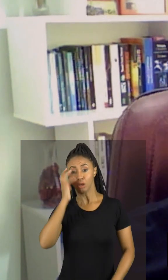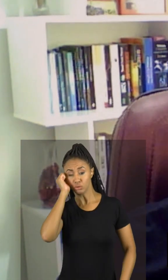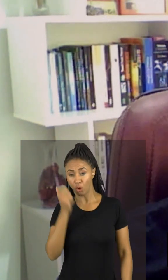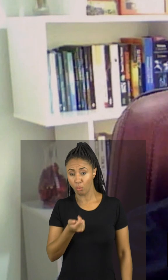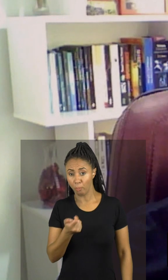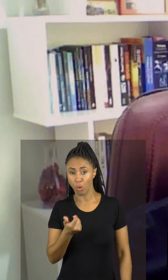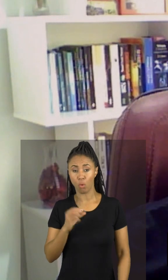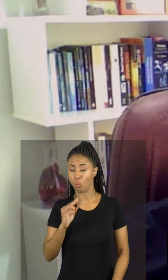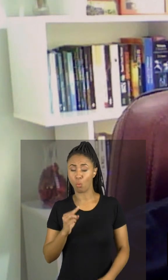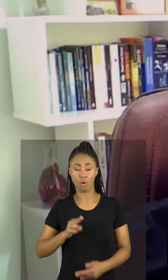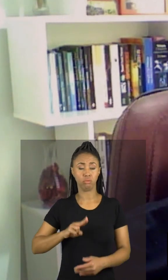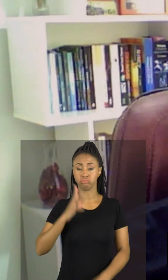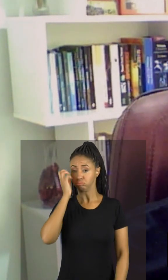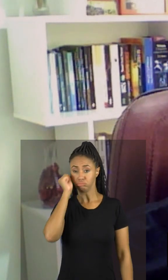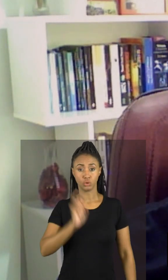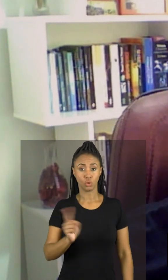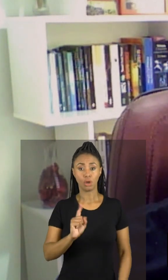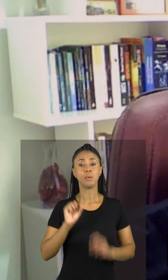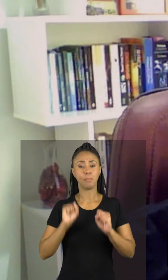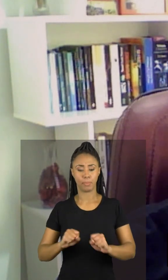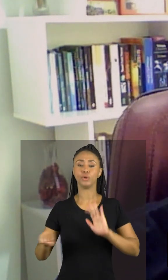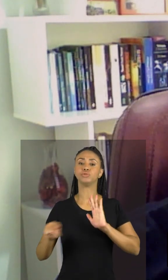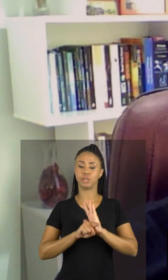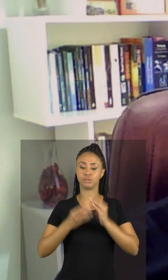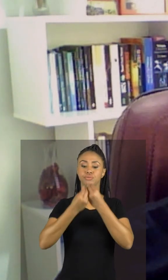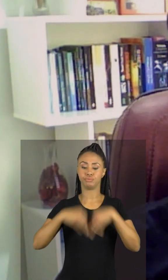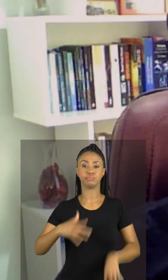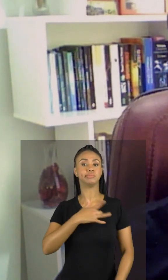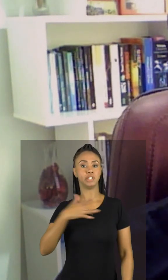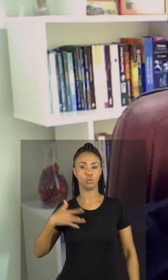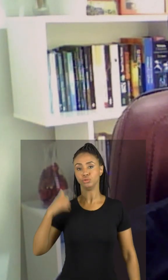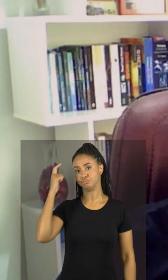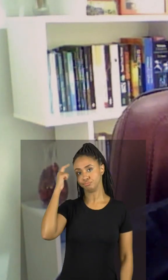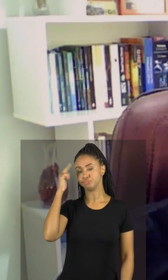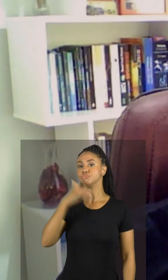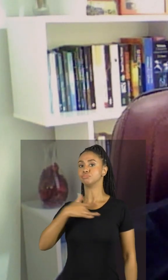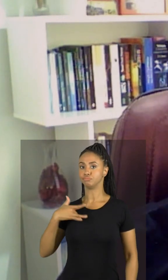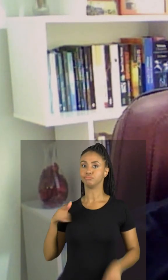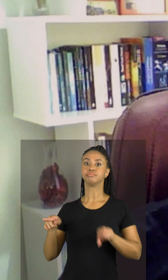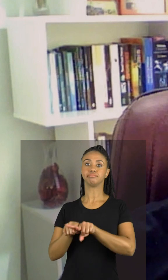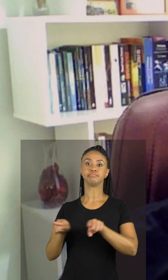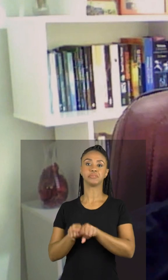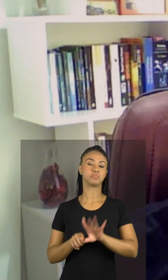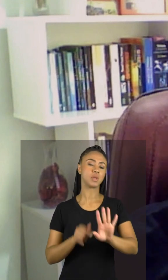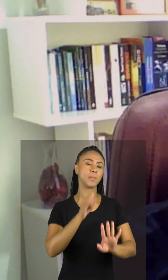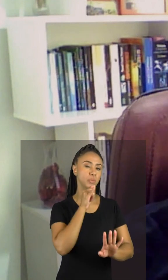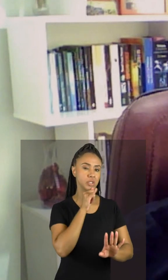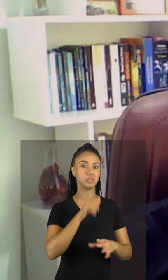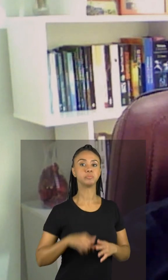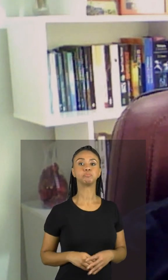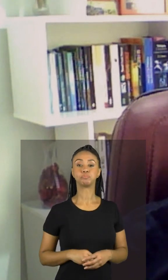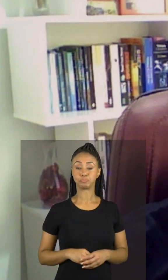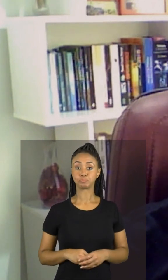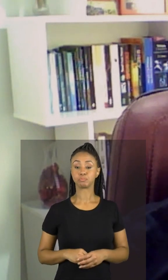ter um impacto negativo na saúde física e mental das pessoas. Então, só para dar exemplos, né?